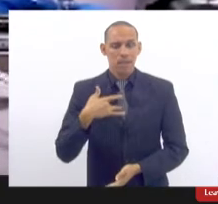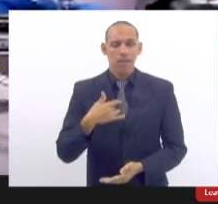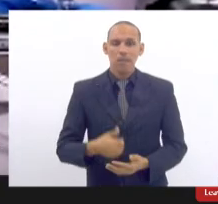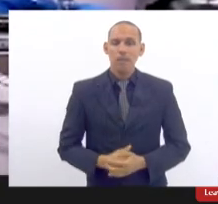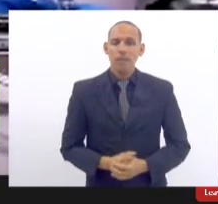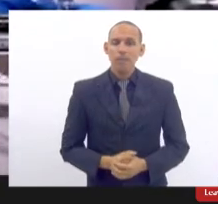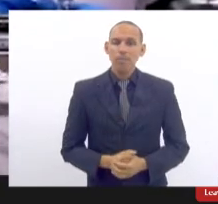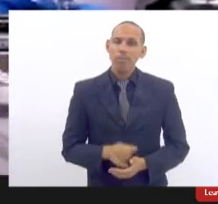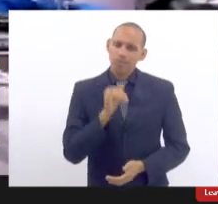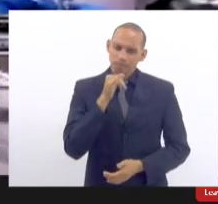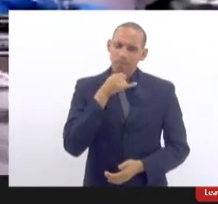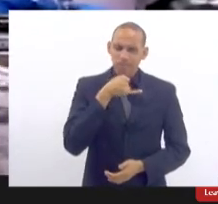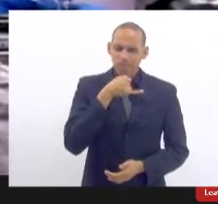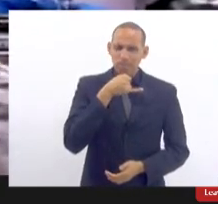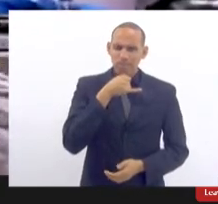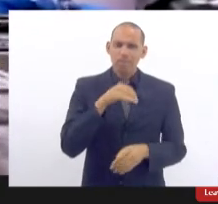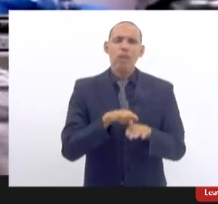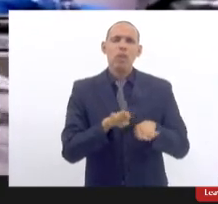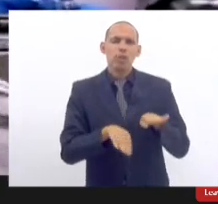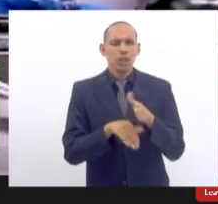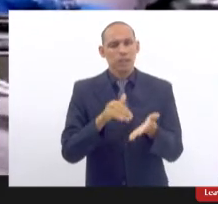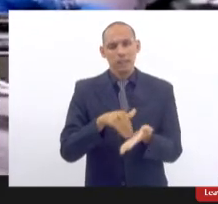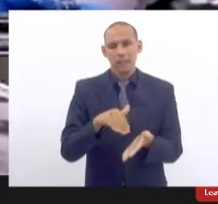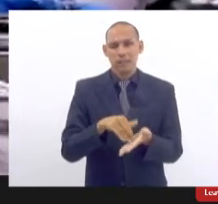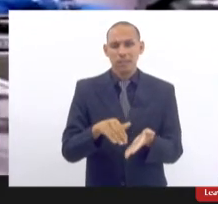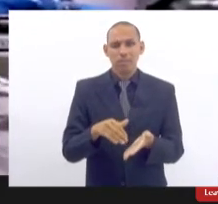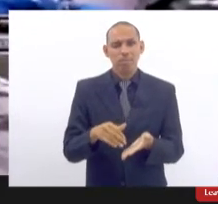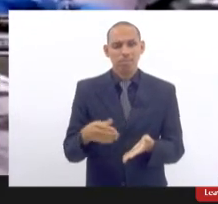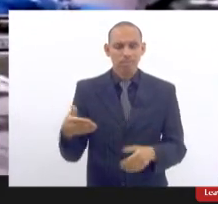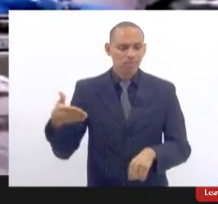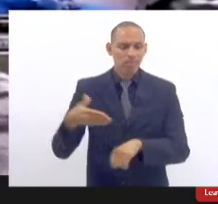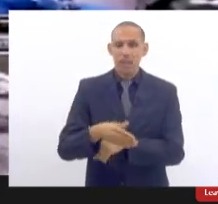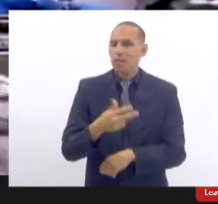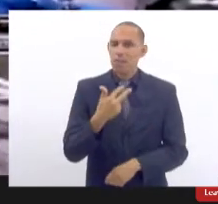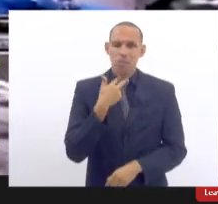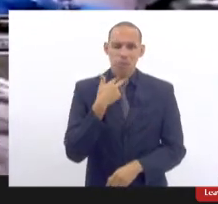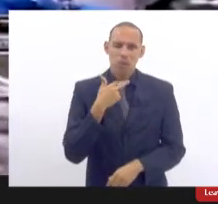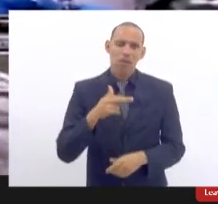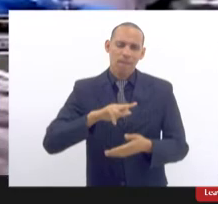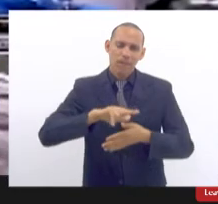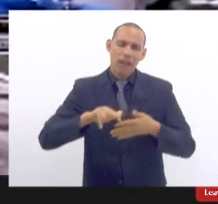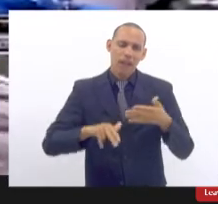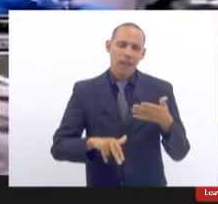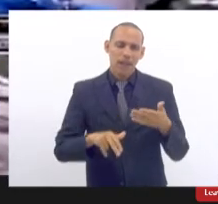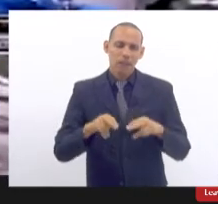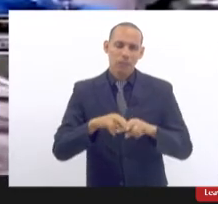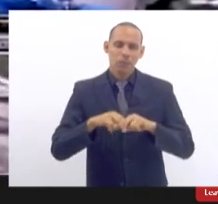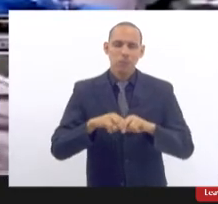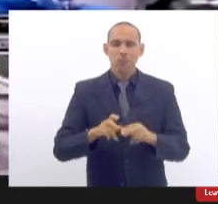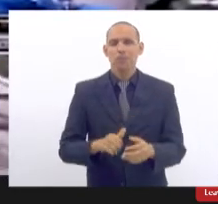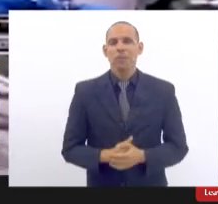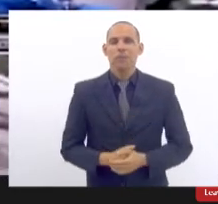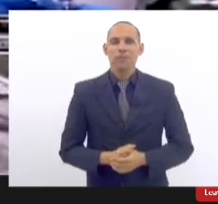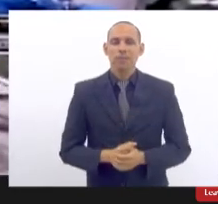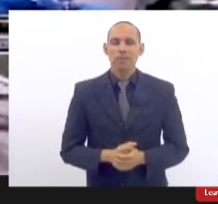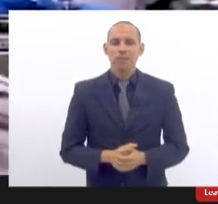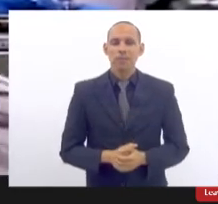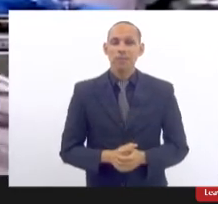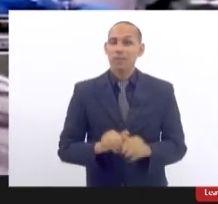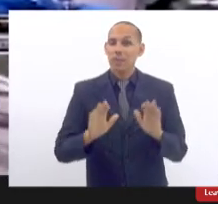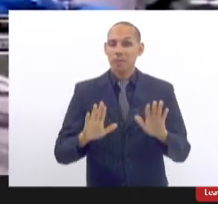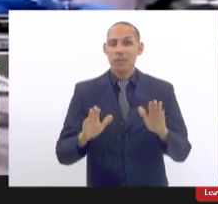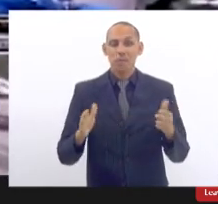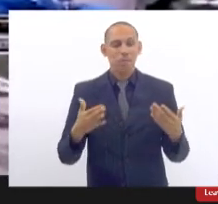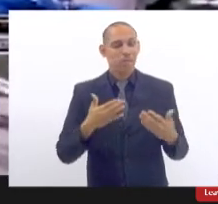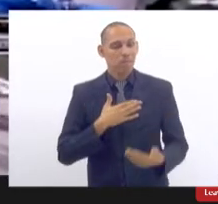infelizmente a nossa subsecretária por questões outras não pôde estar presente mas assim quero dizer que